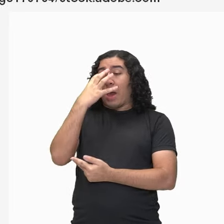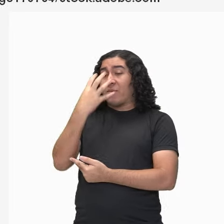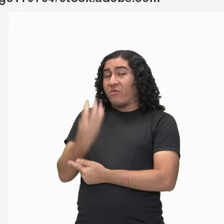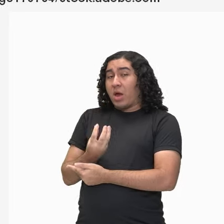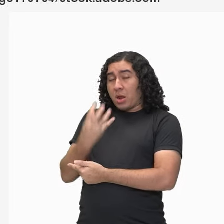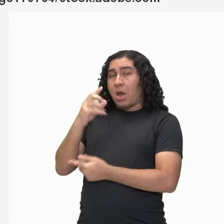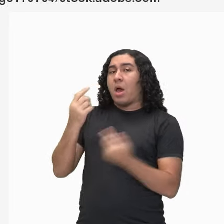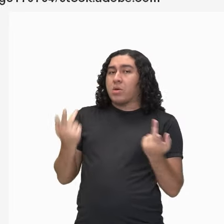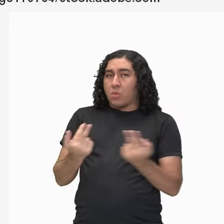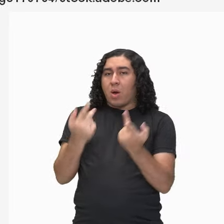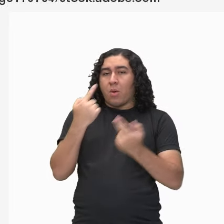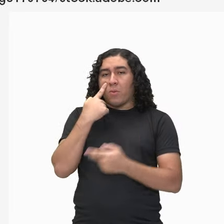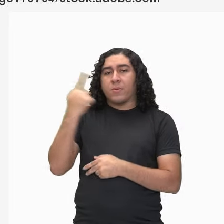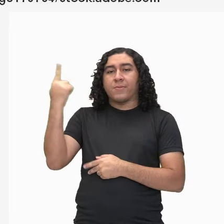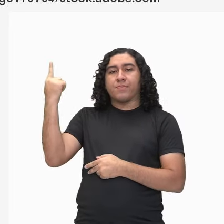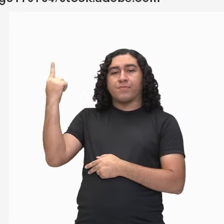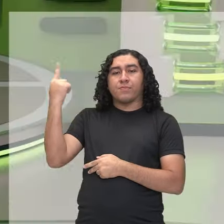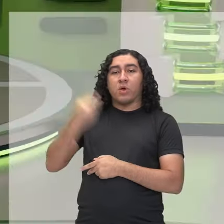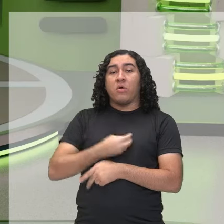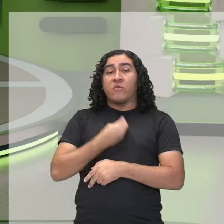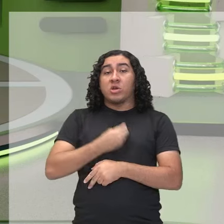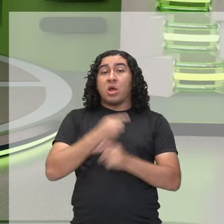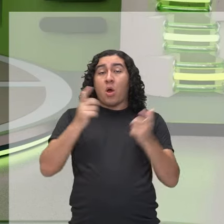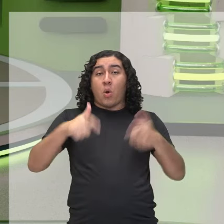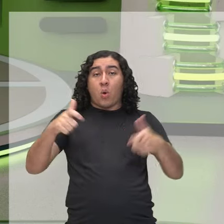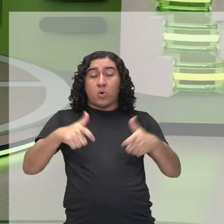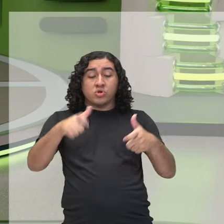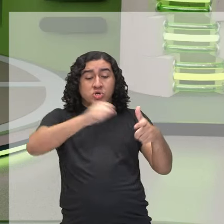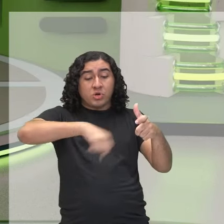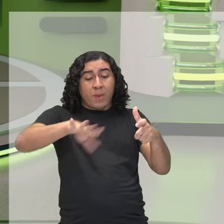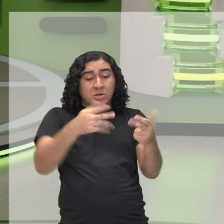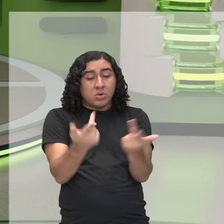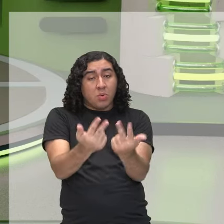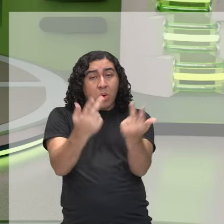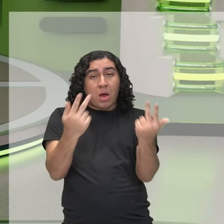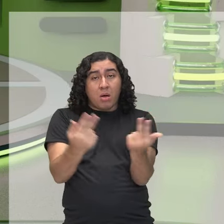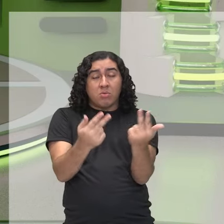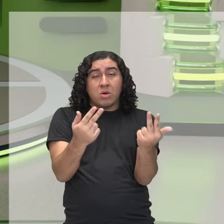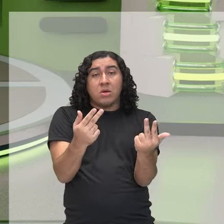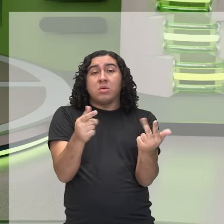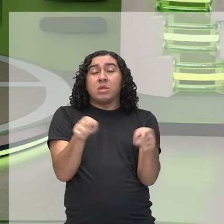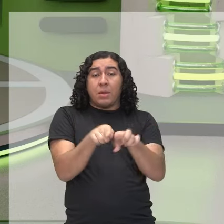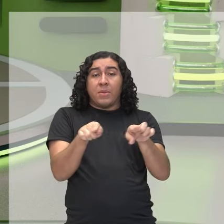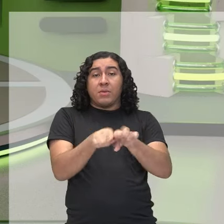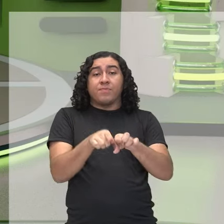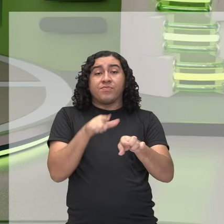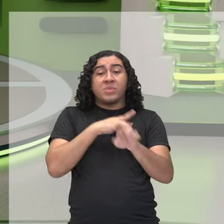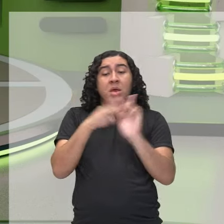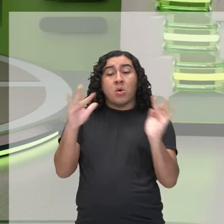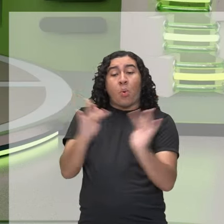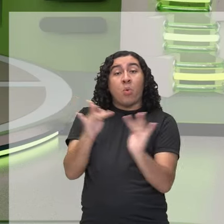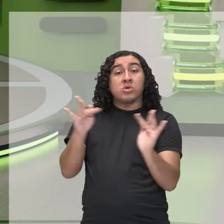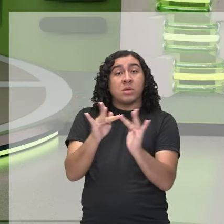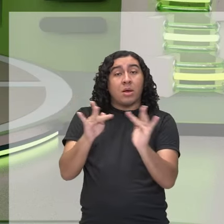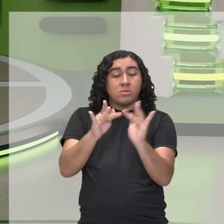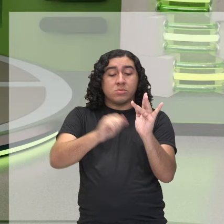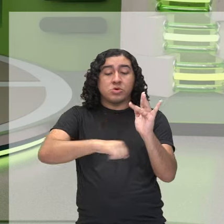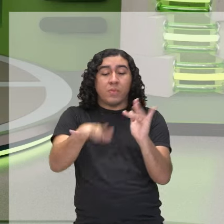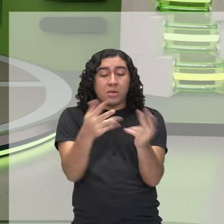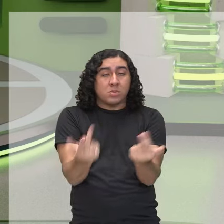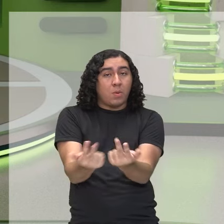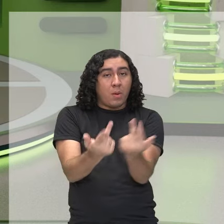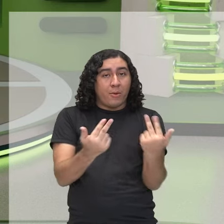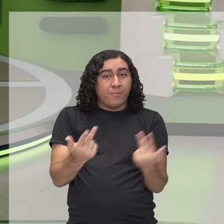da mesma espécie, vivendo no mesmo local e na mesma área, elas estão ali interagindo naquele mesmo ambiente.